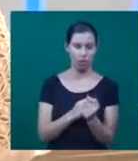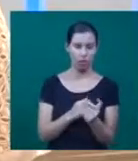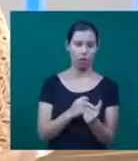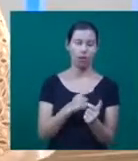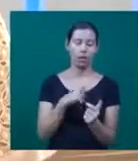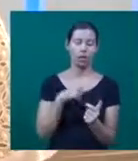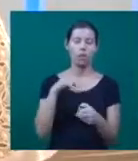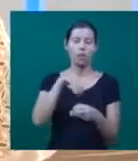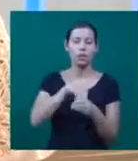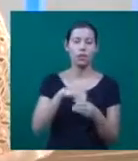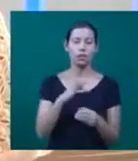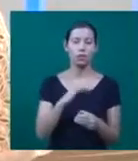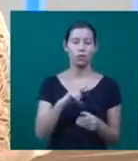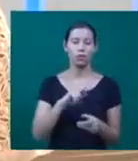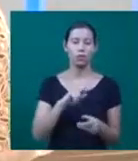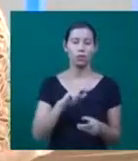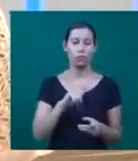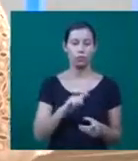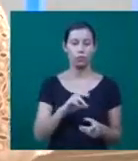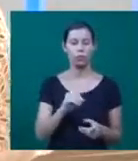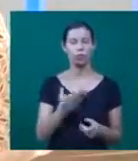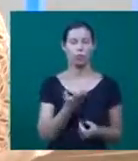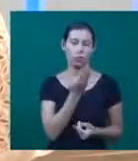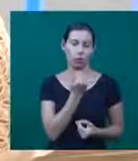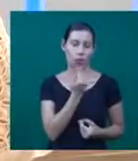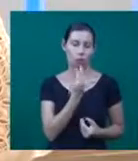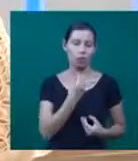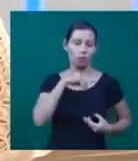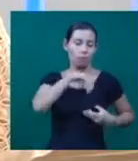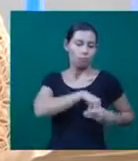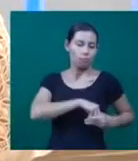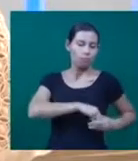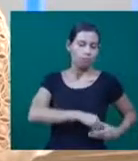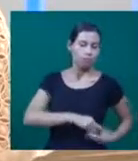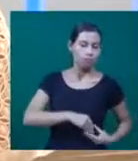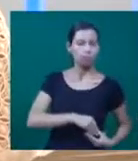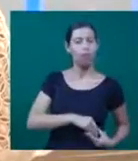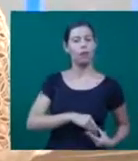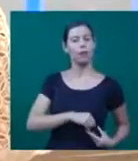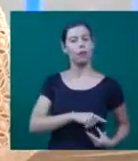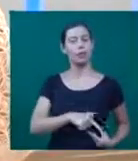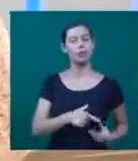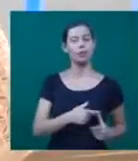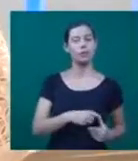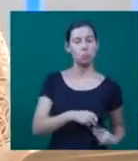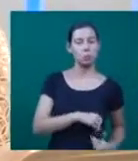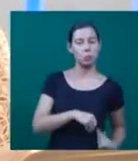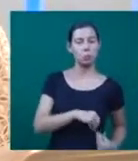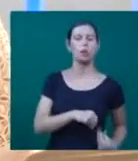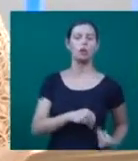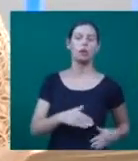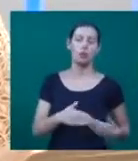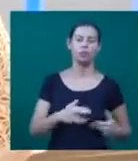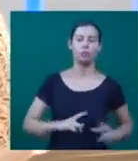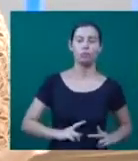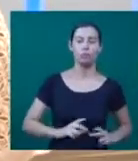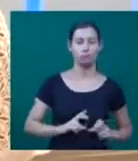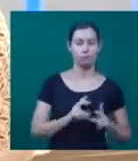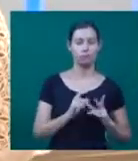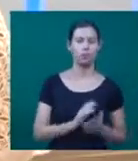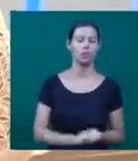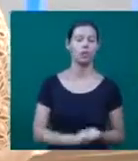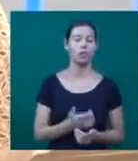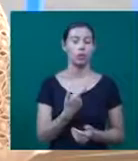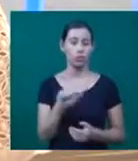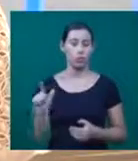que causa uma inflamação crônica no fígado, também levando ao hepatocarcinoma. E aí a obesidade entra novamente, como causa de uma